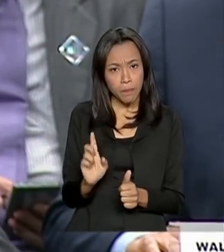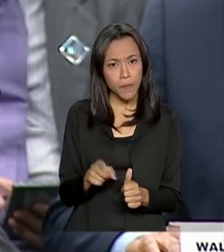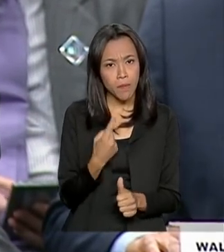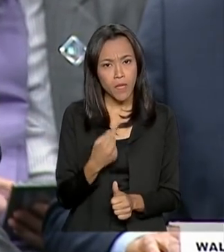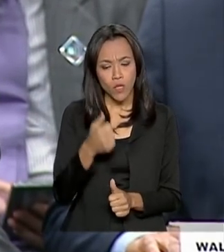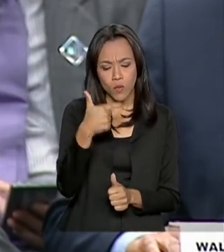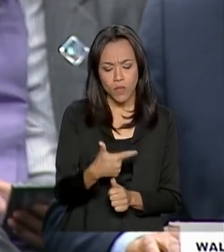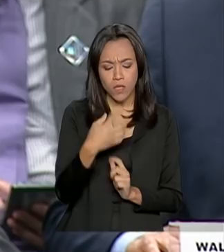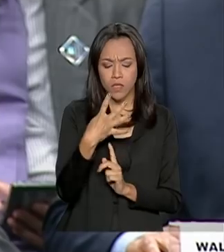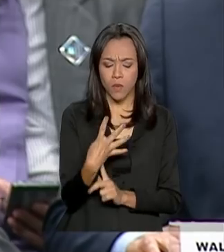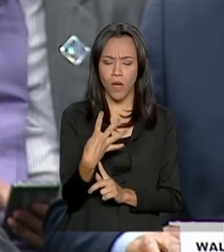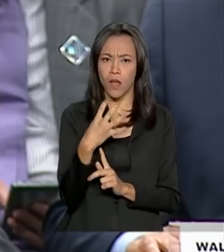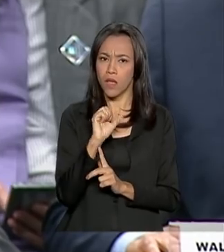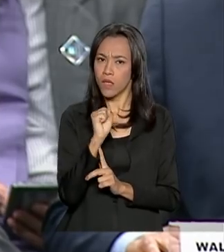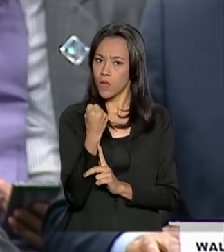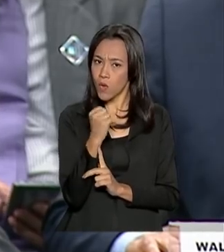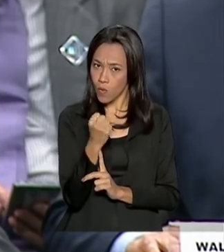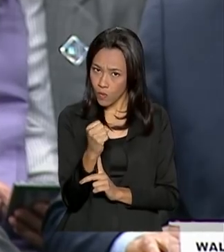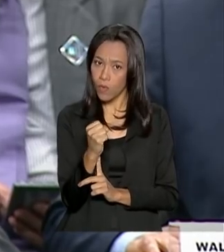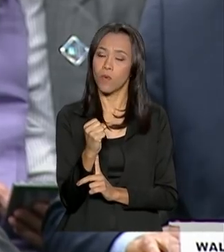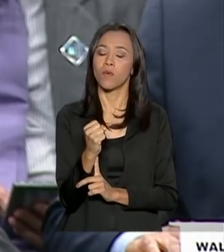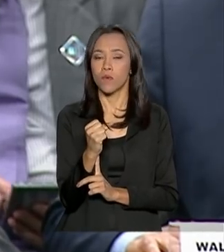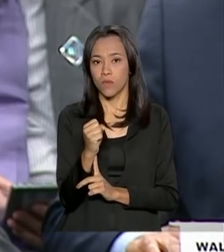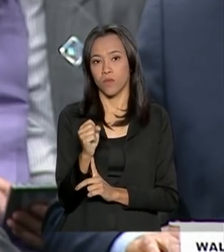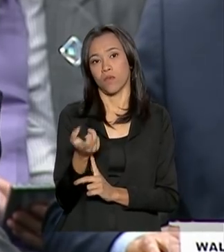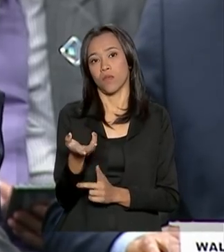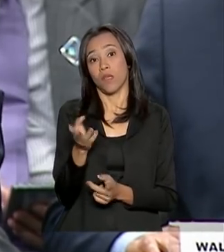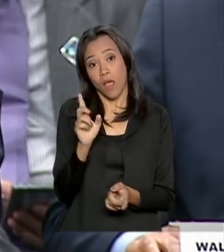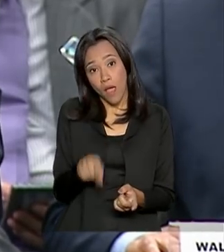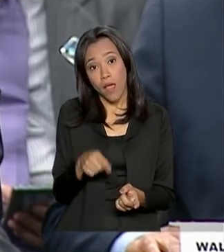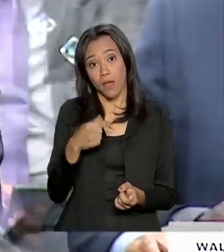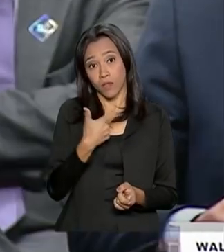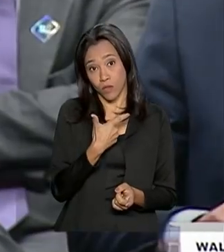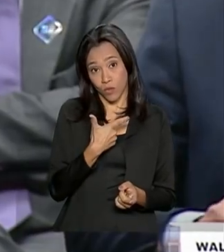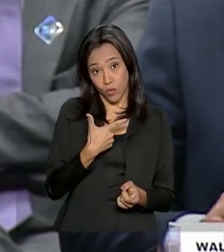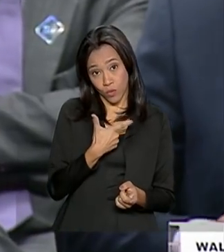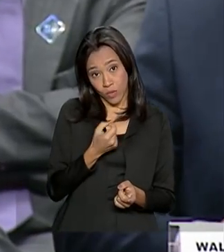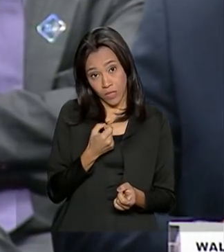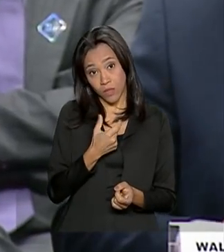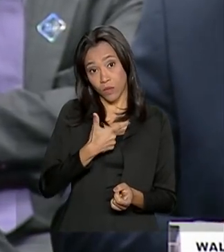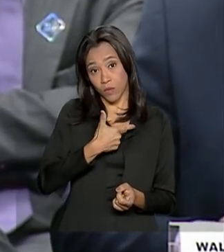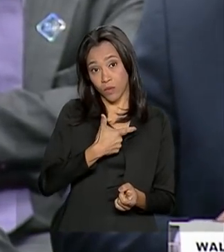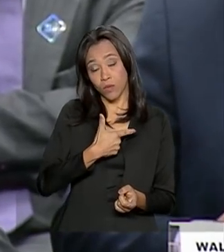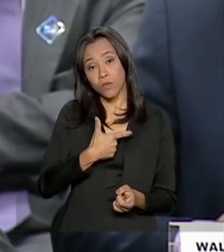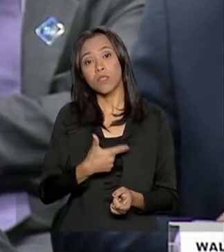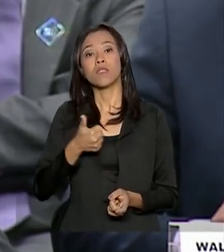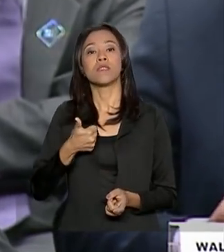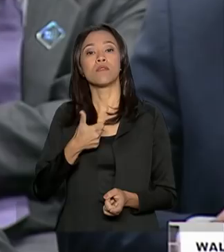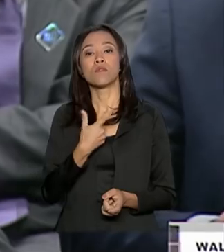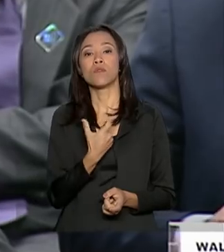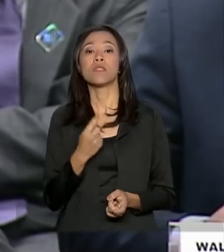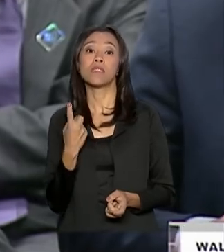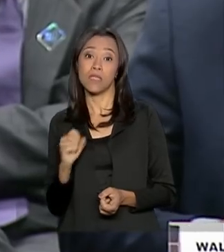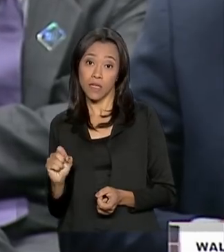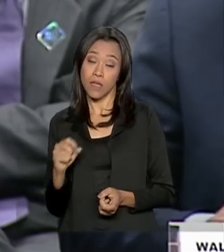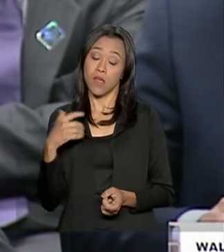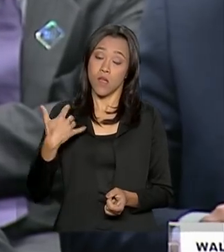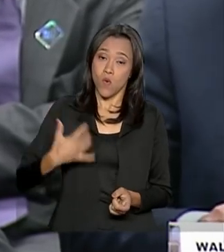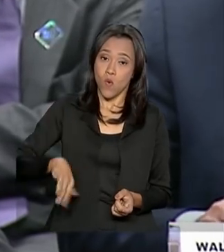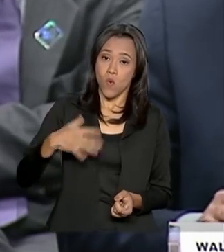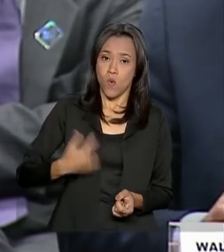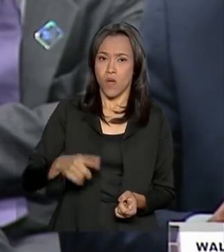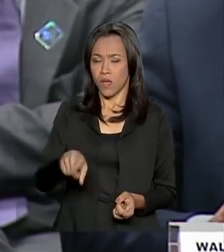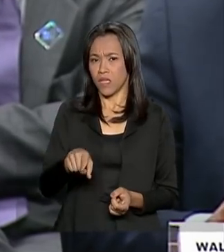dos 248, 200, 100, são exatamente da Previdência. O buraco da Previdência virou um buraco negro fiscal que